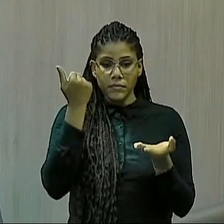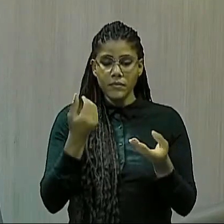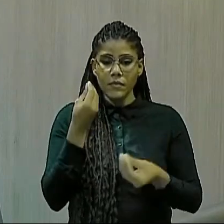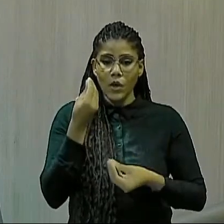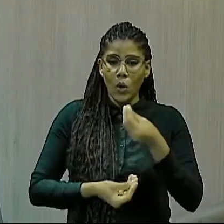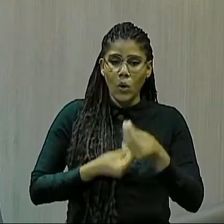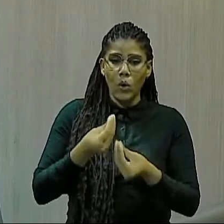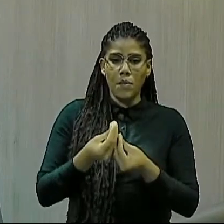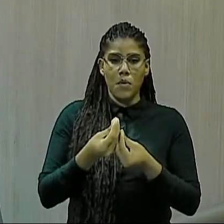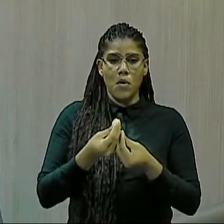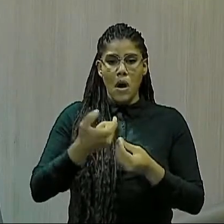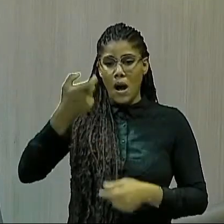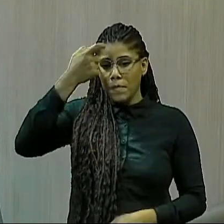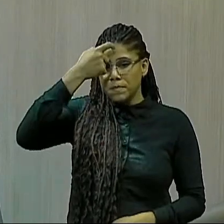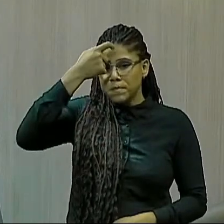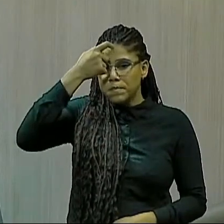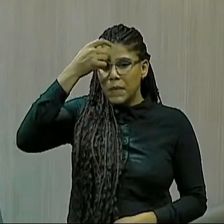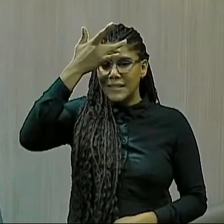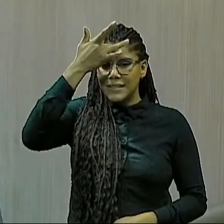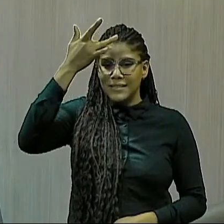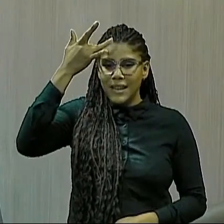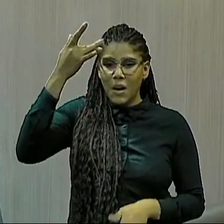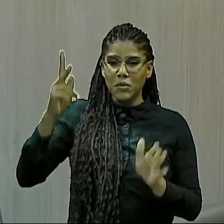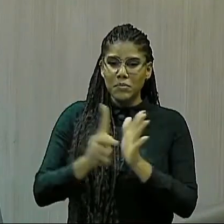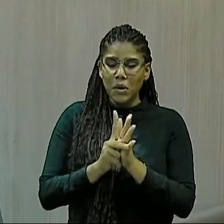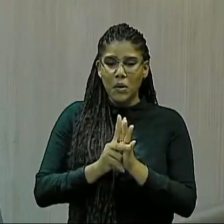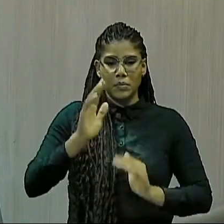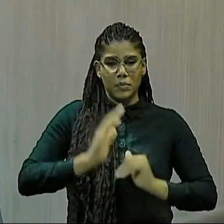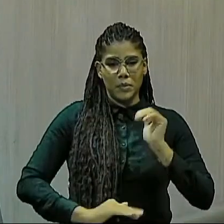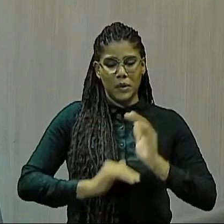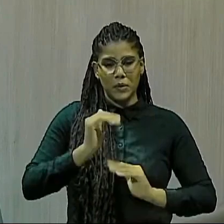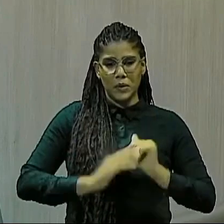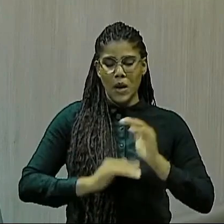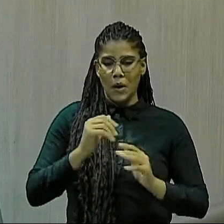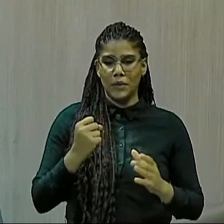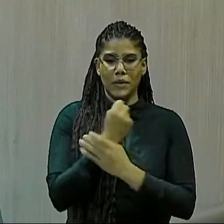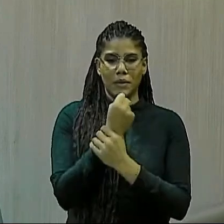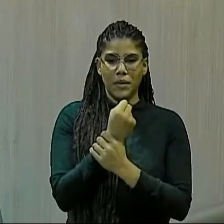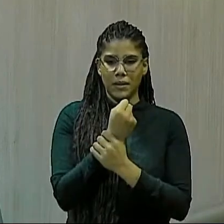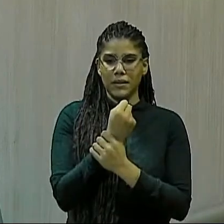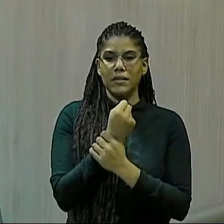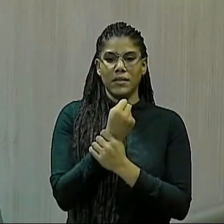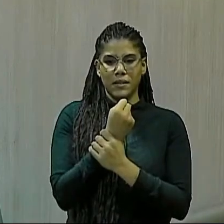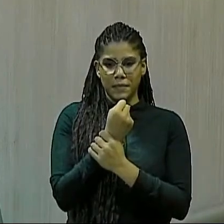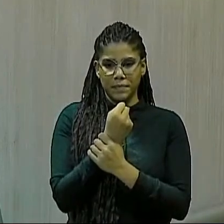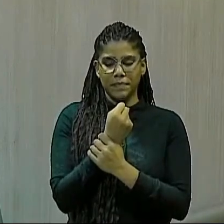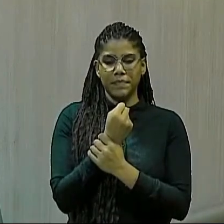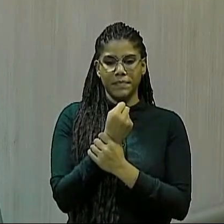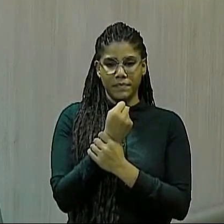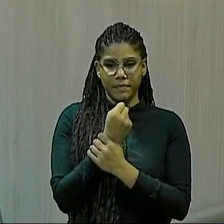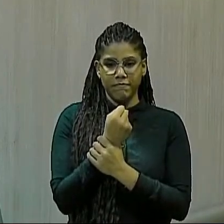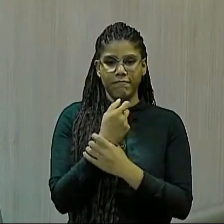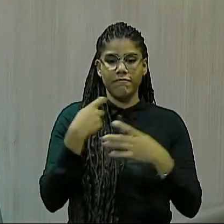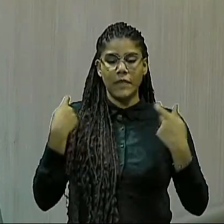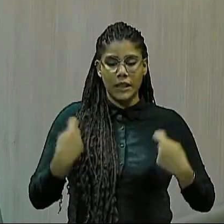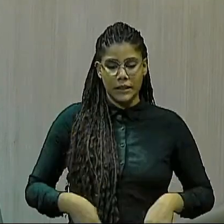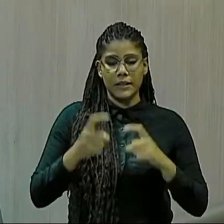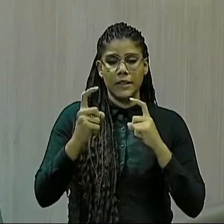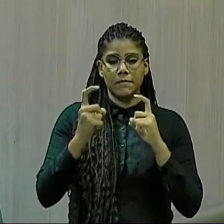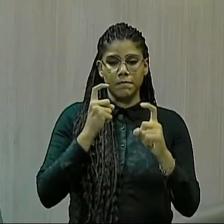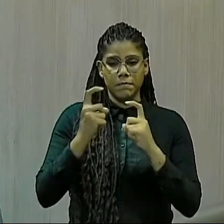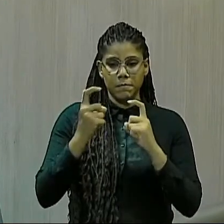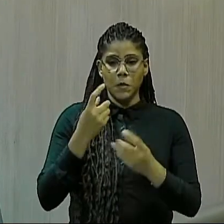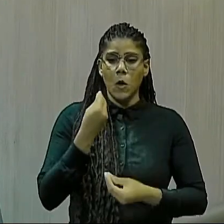profissionais de segurança pública estão preparados para que possam atuar em defesa,